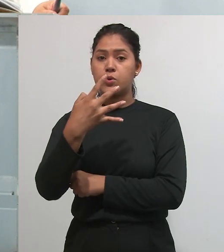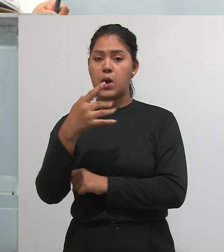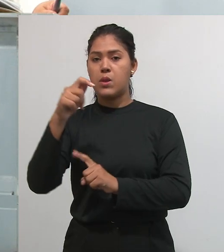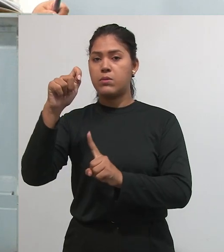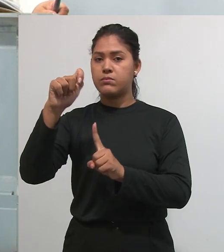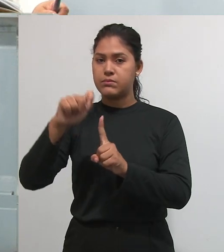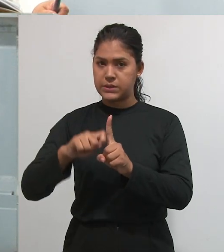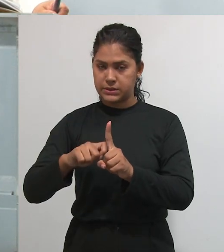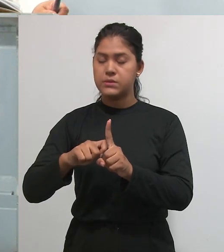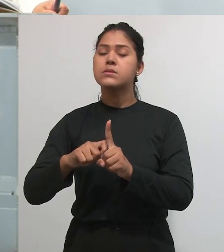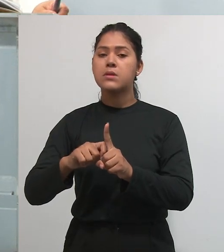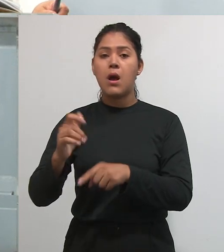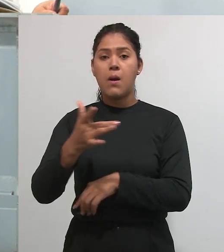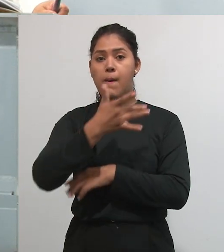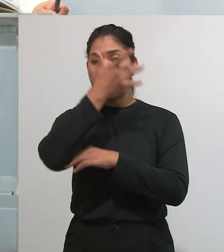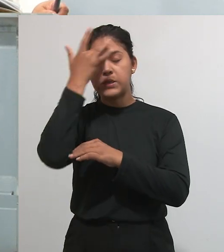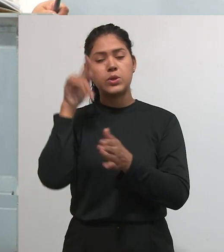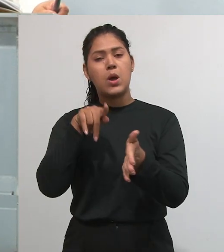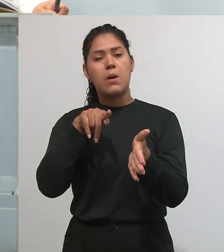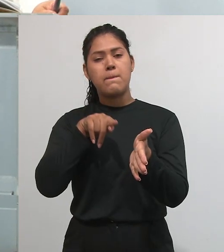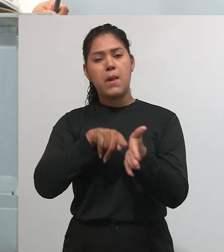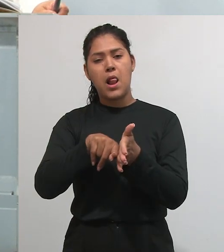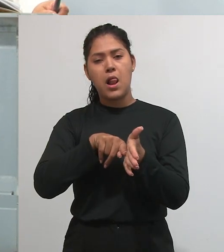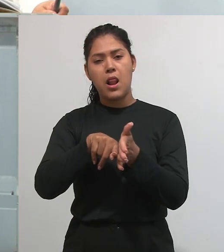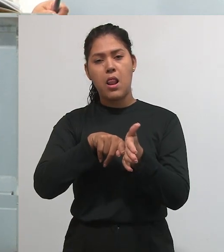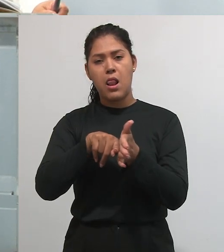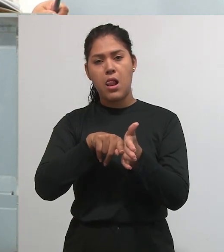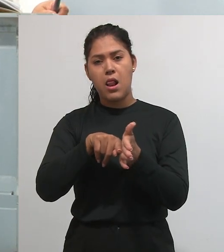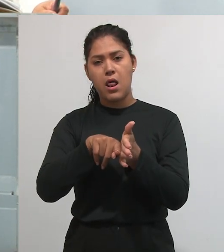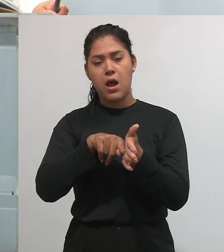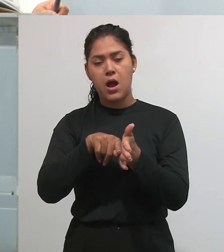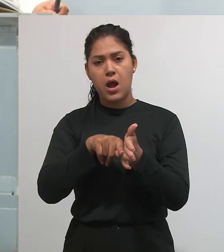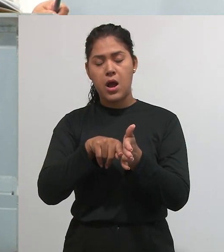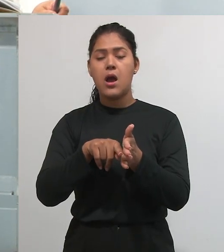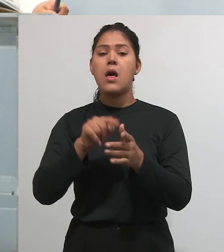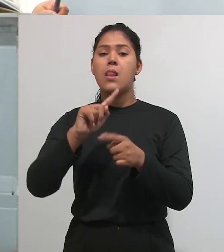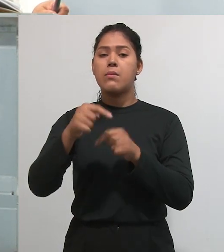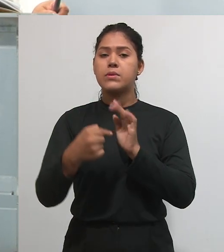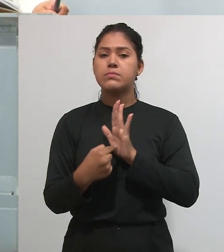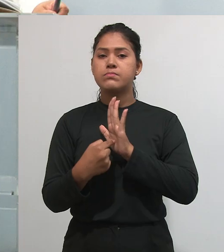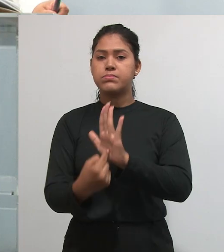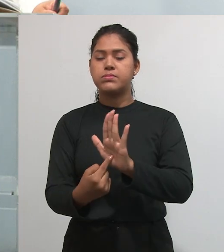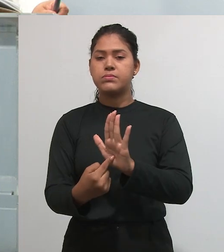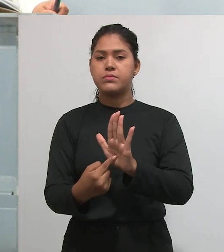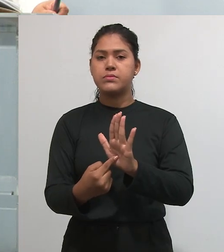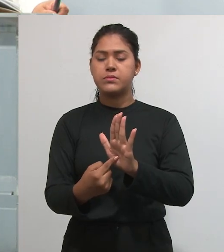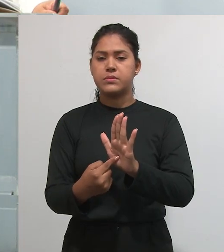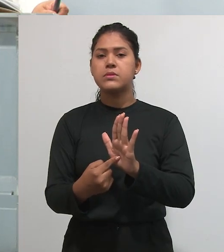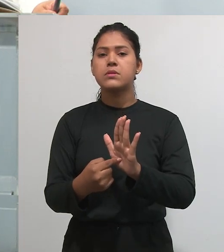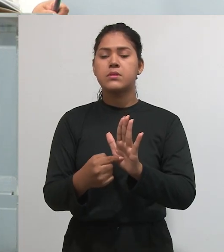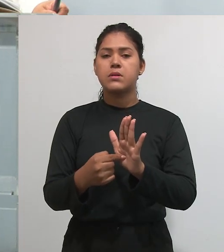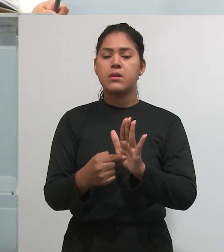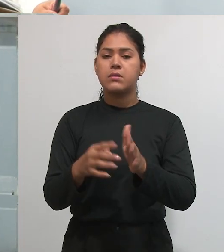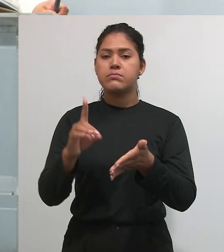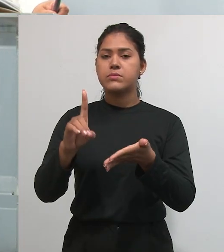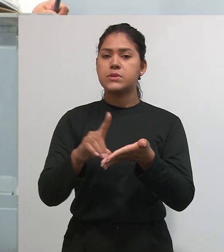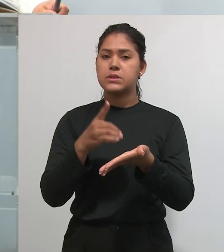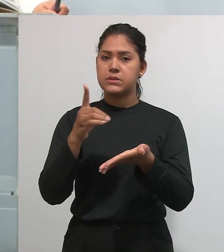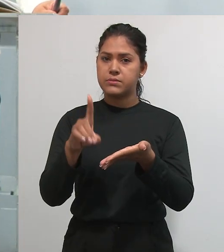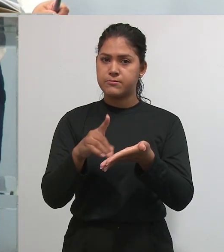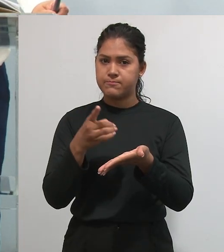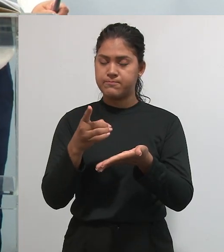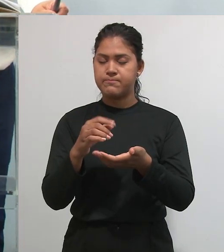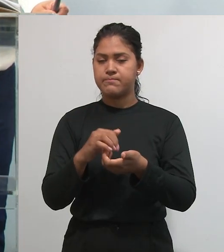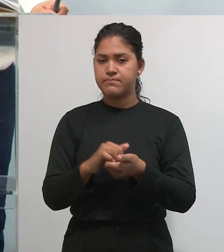E o pesquisador, o mestrando, vai apresentar como trabalho de conclusão de curso uma dissertação.